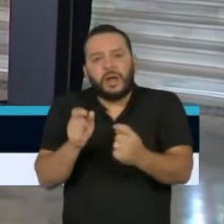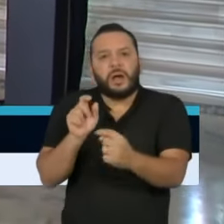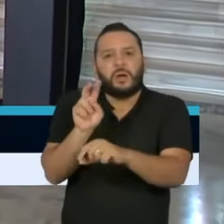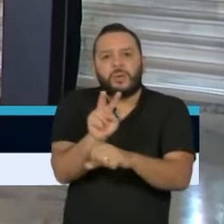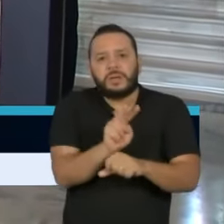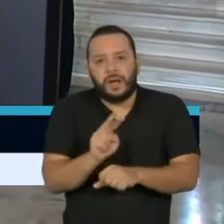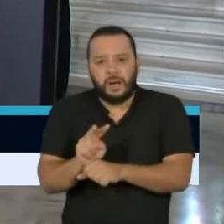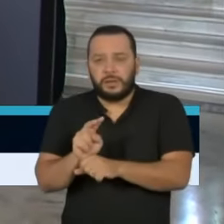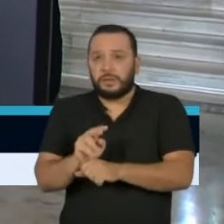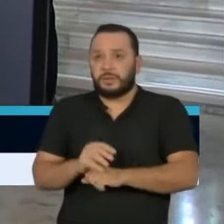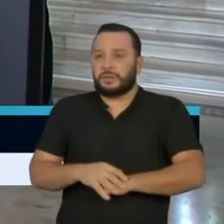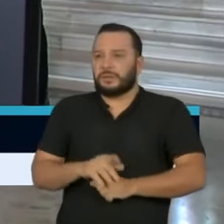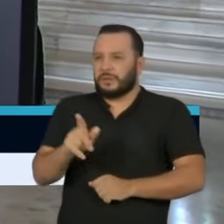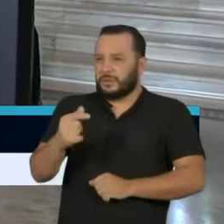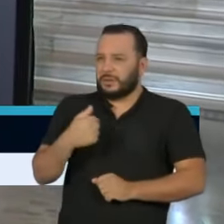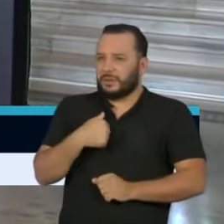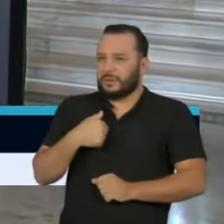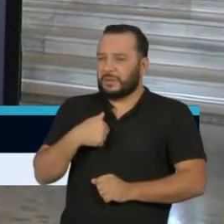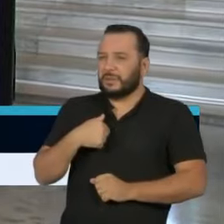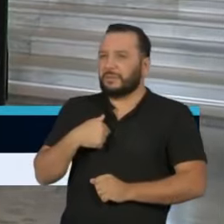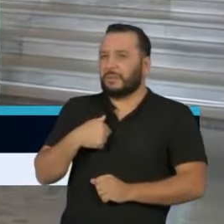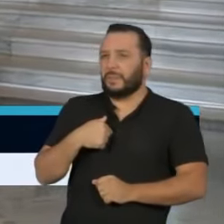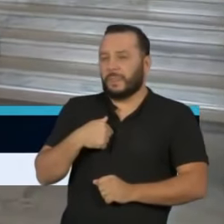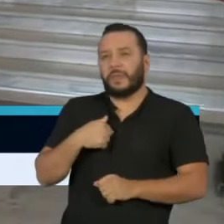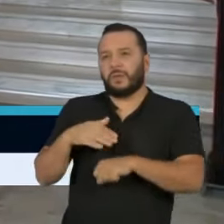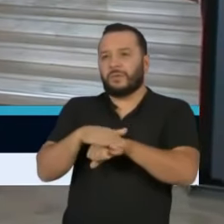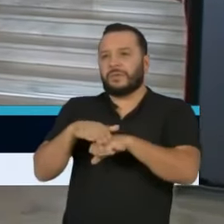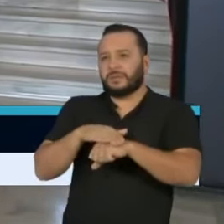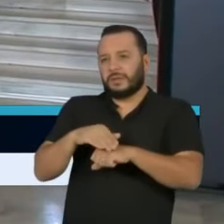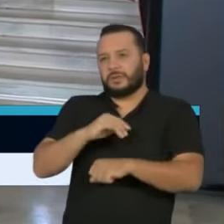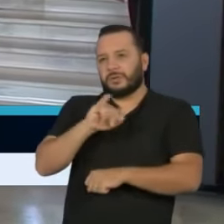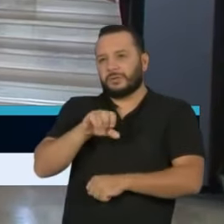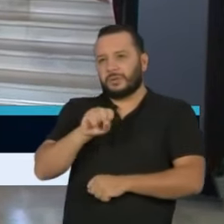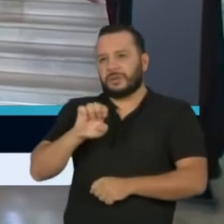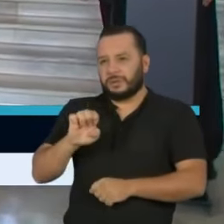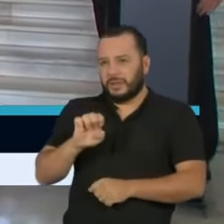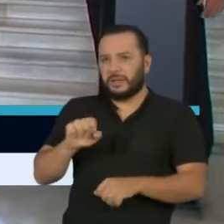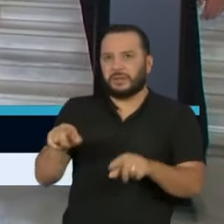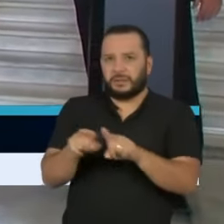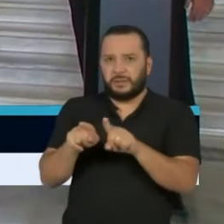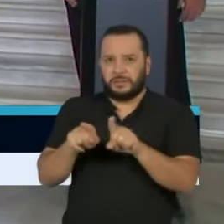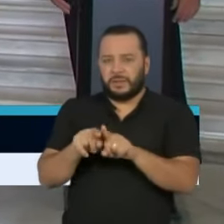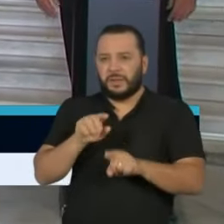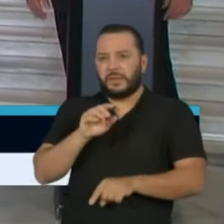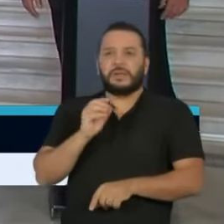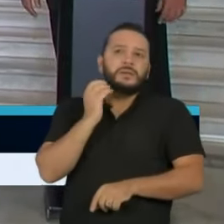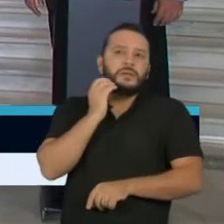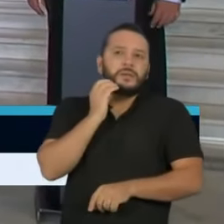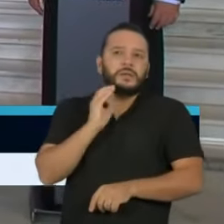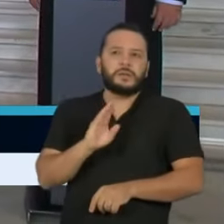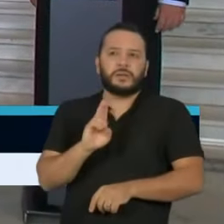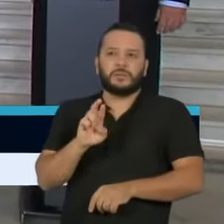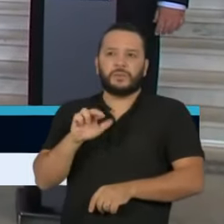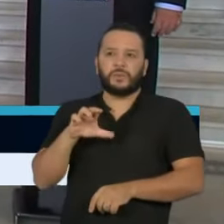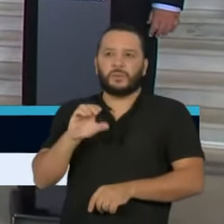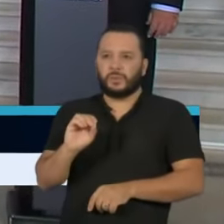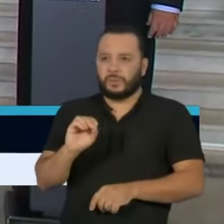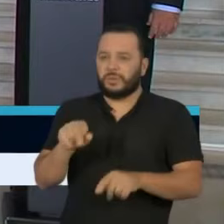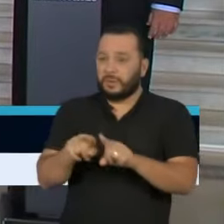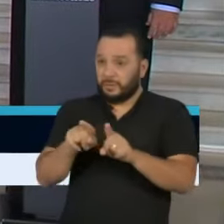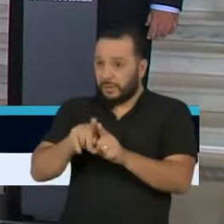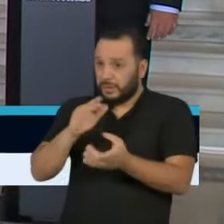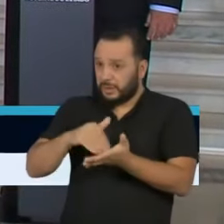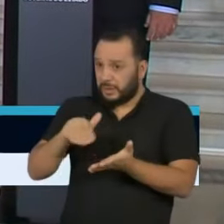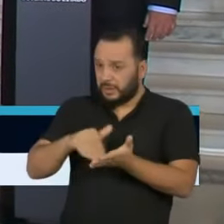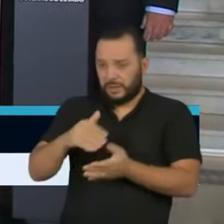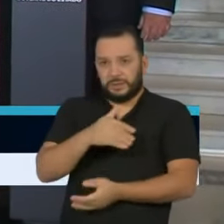Vou compartilhar a sua questão com o doutor Zé Henrique Guerma e com o Bruno Covas, lembrando também que o Secretário de Saúde do